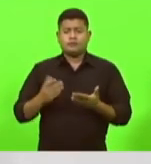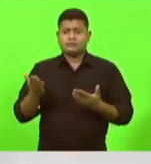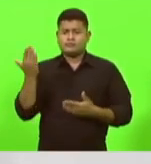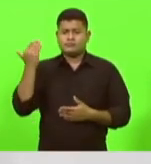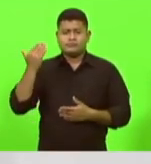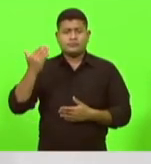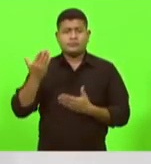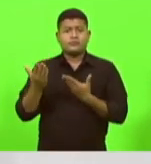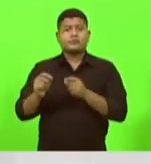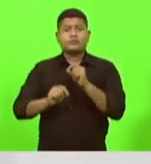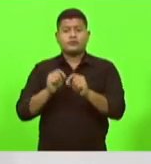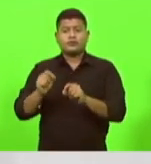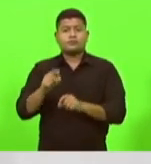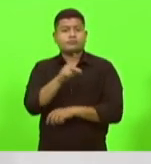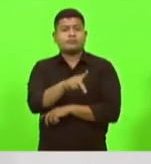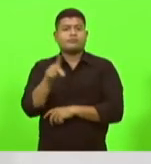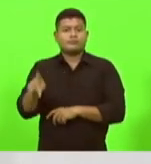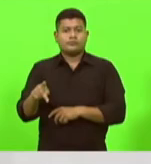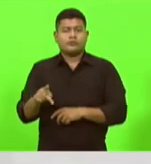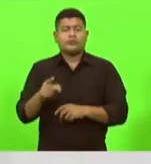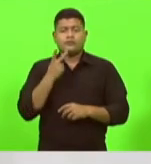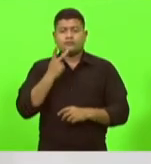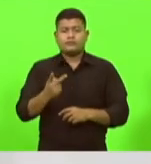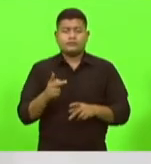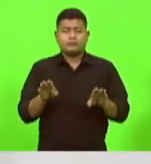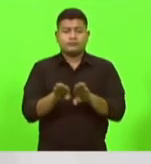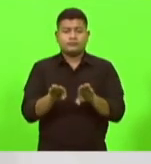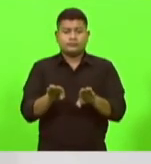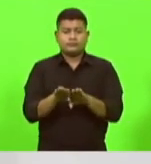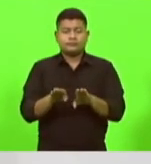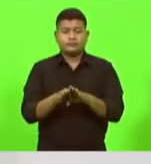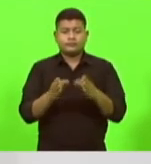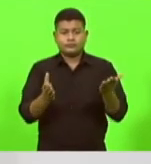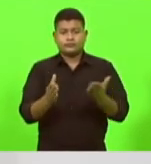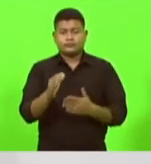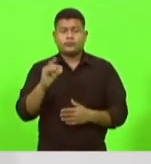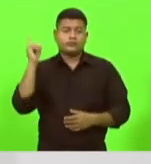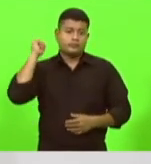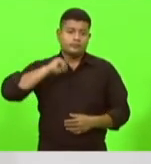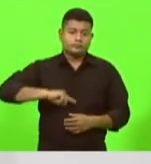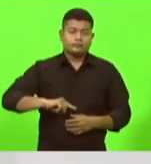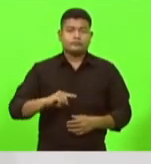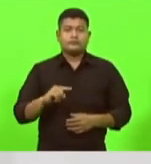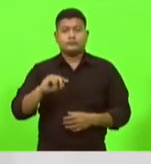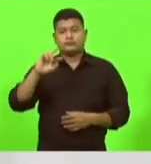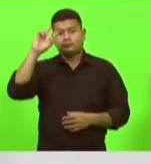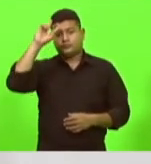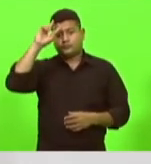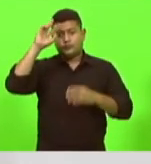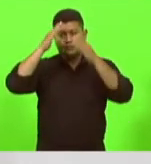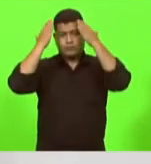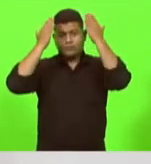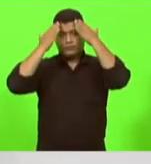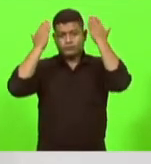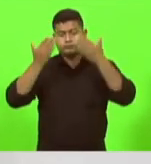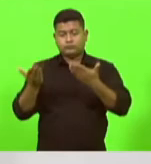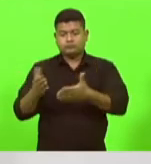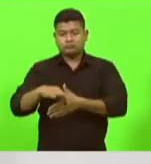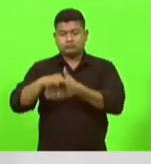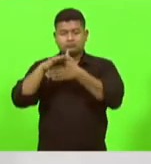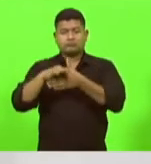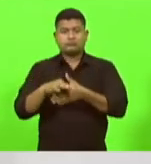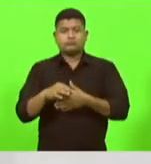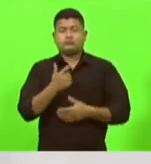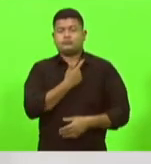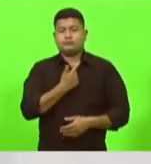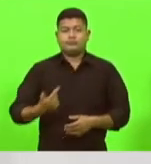do Milton Ombos, do Silvio Drevich, do Zé Milton, grande líder do governo, deputado João Amin,